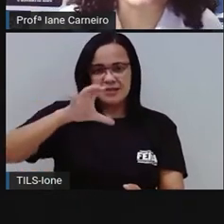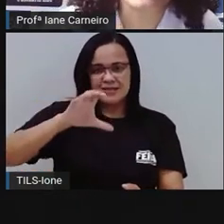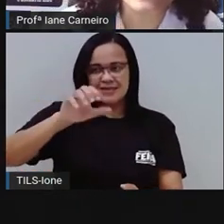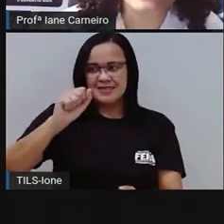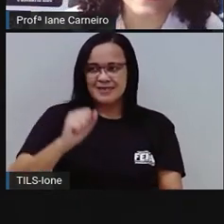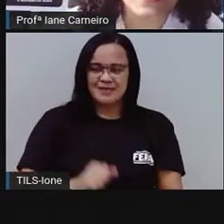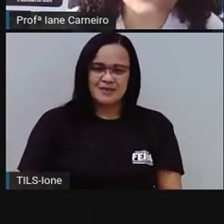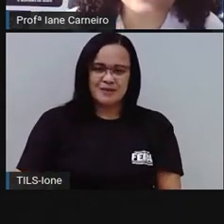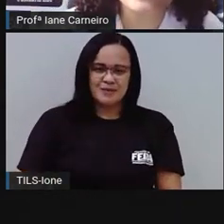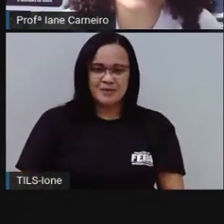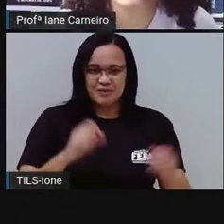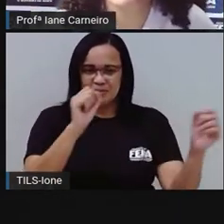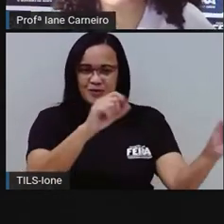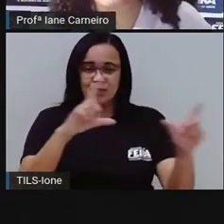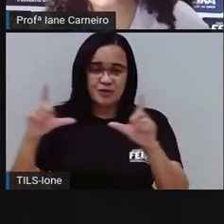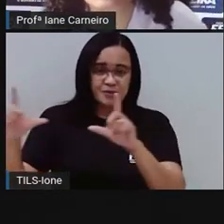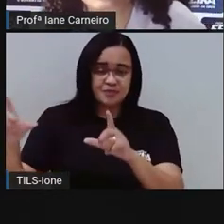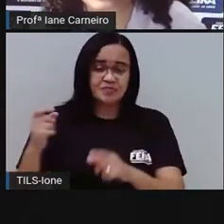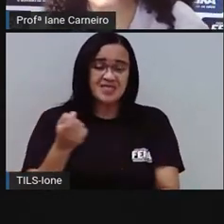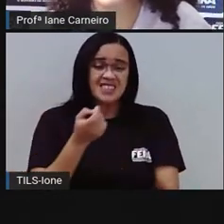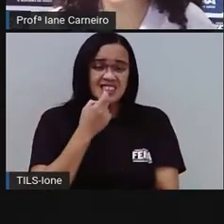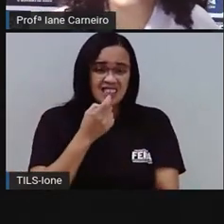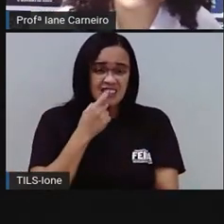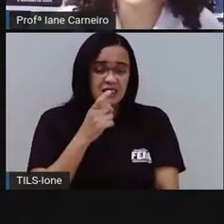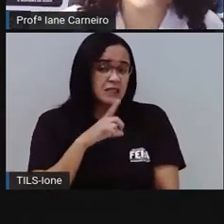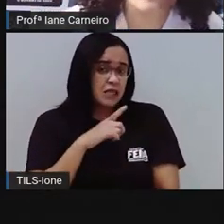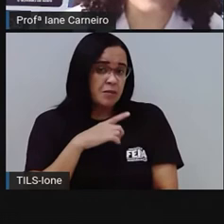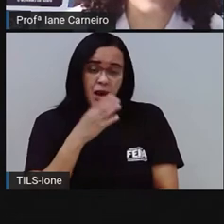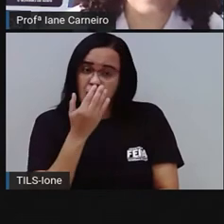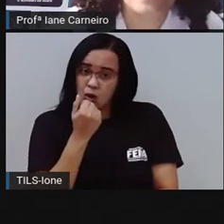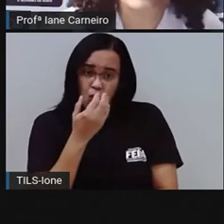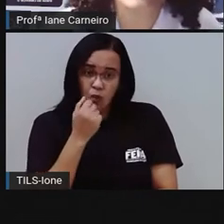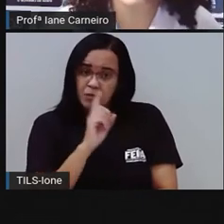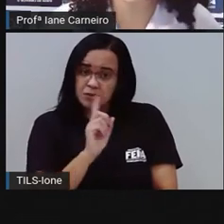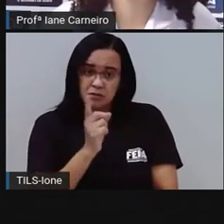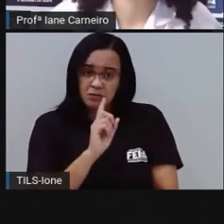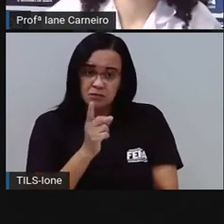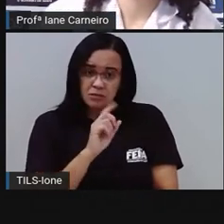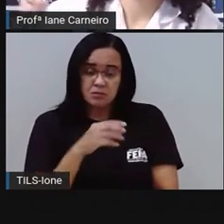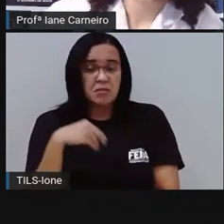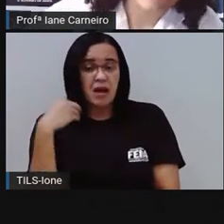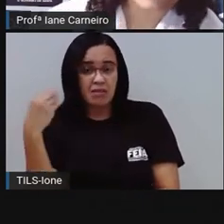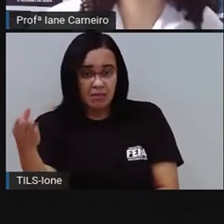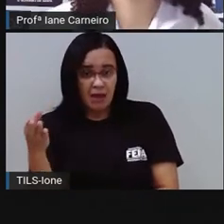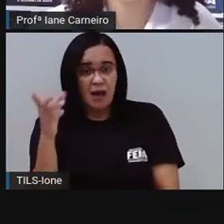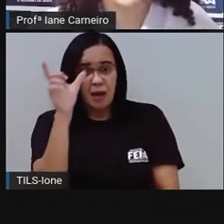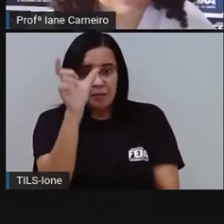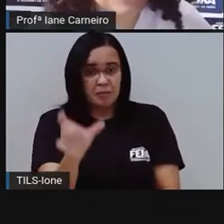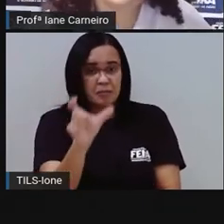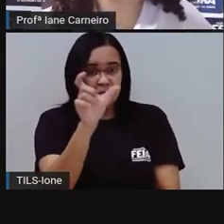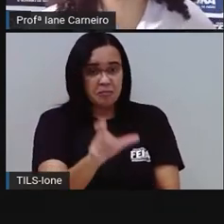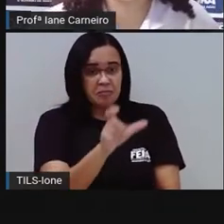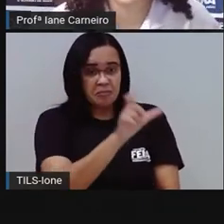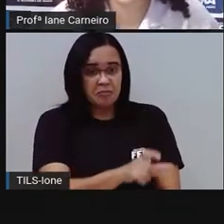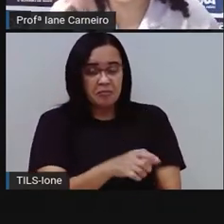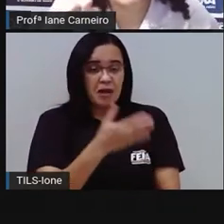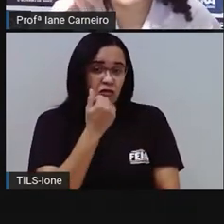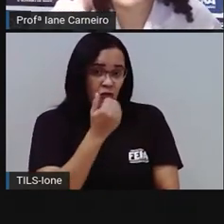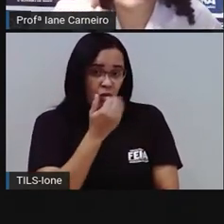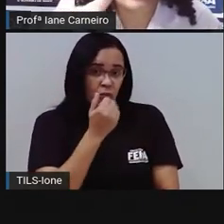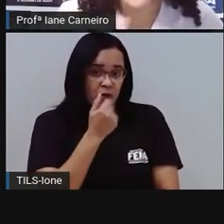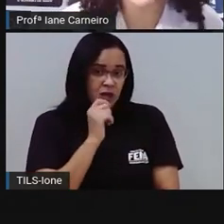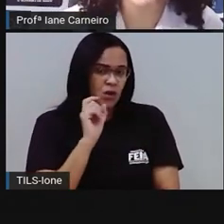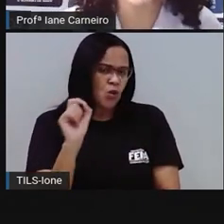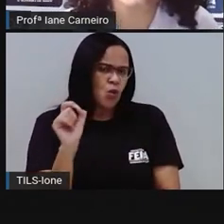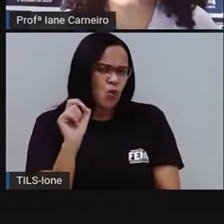Próximo. Tem dentes e não come. Dá de comer a quem tem fome. Ah, essa também eu sei. Tá na